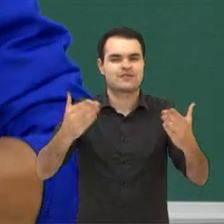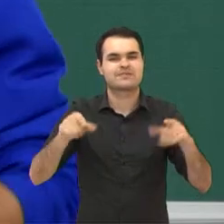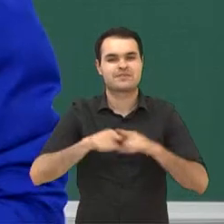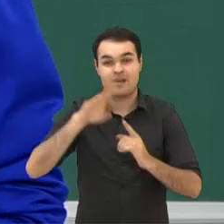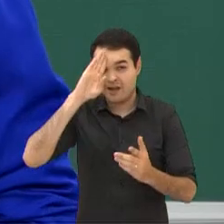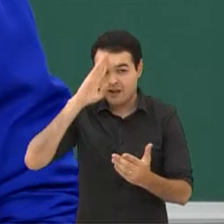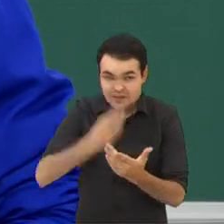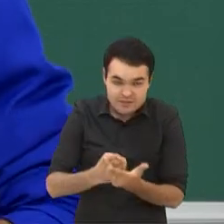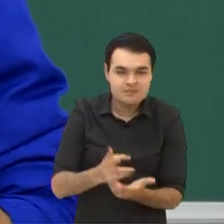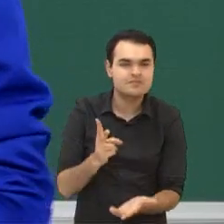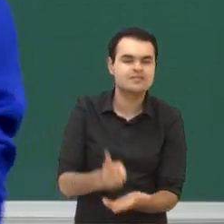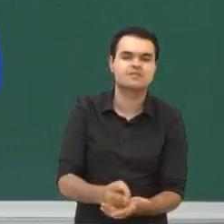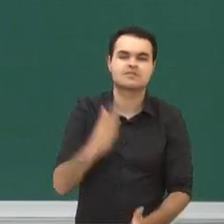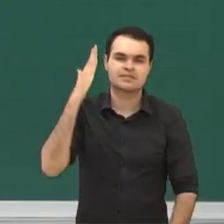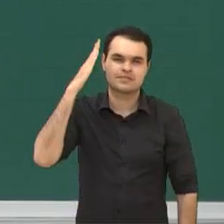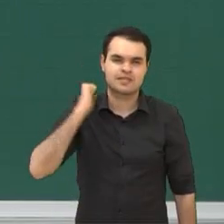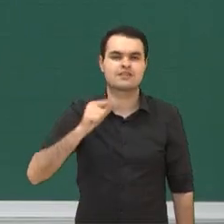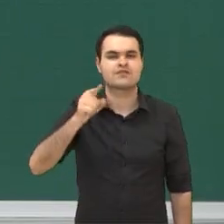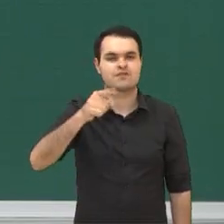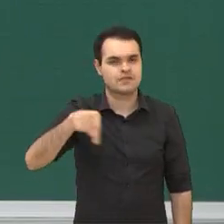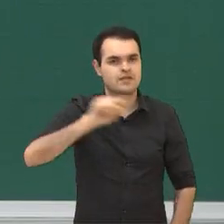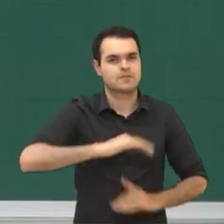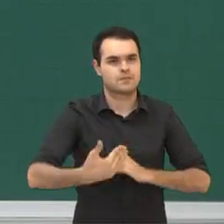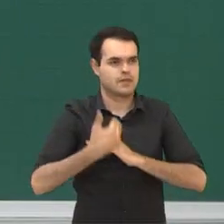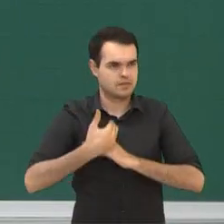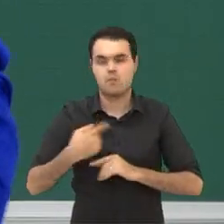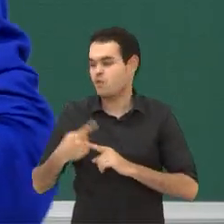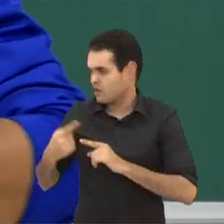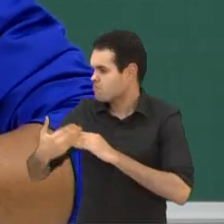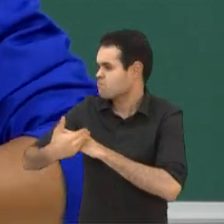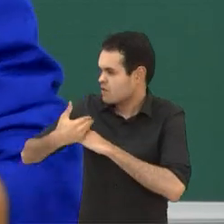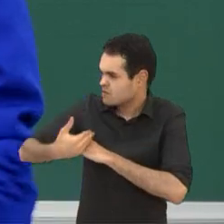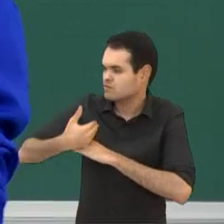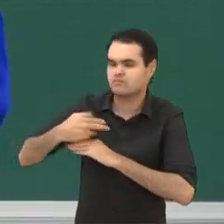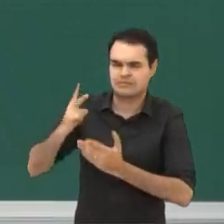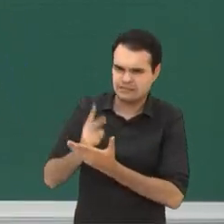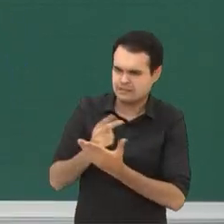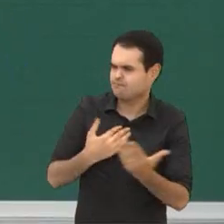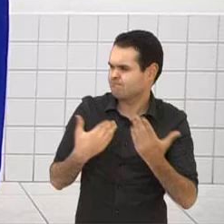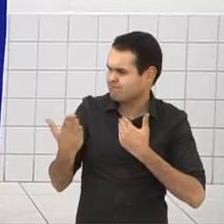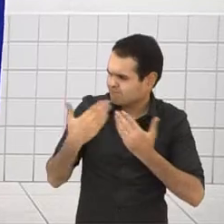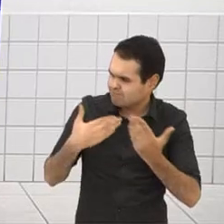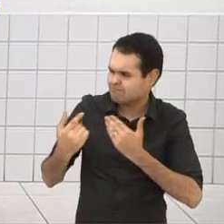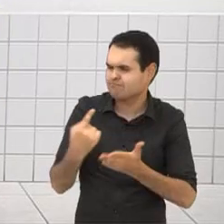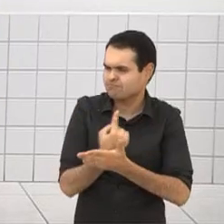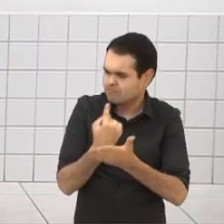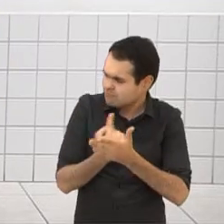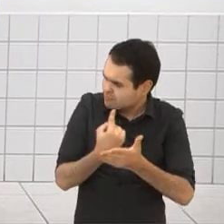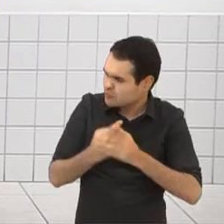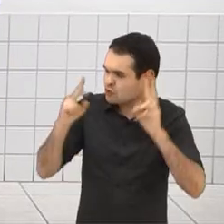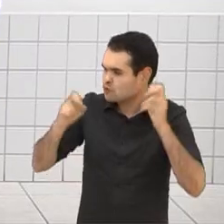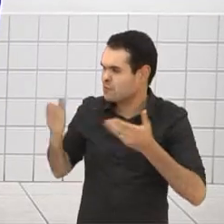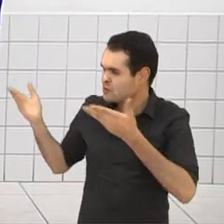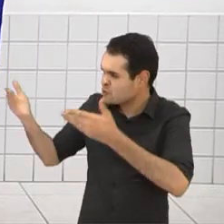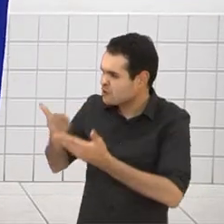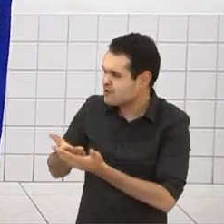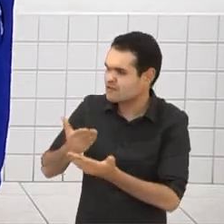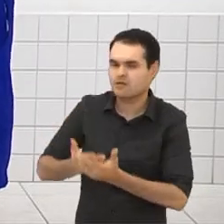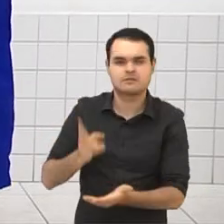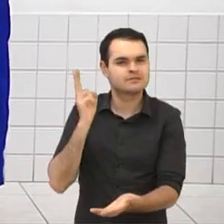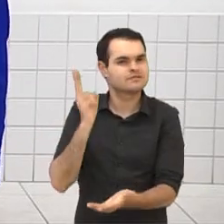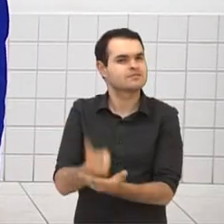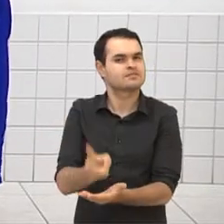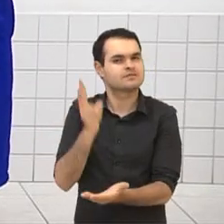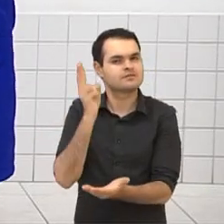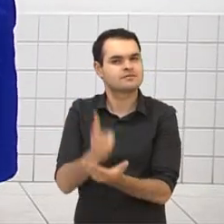acredito, sei muito bem que vocês, porque eles participam, professor Carlos, muito. Eles interagem e questionam a respeito das suas aulas, do